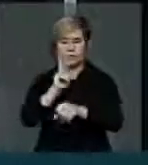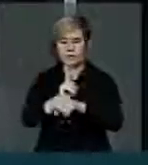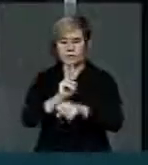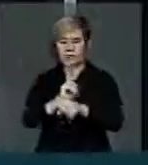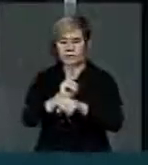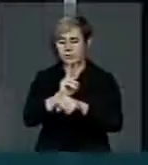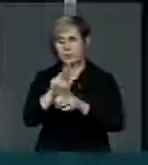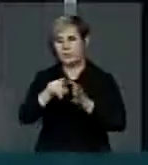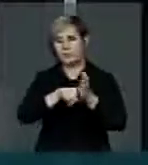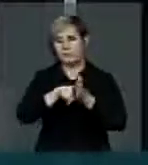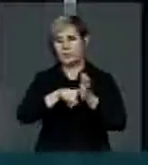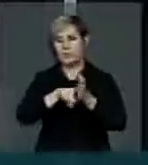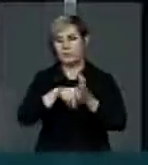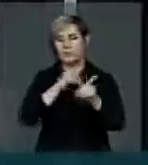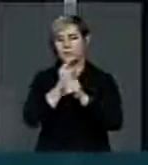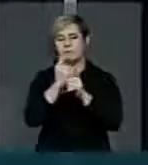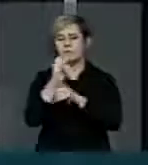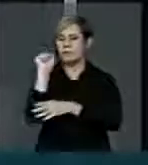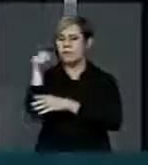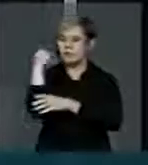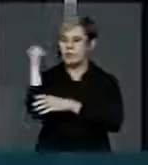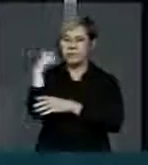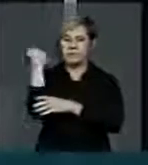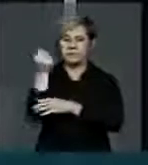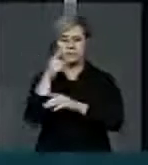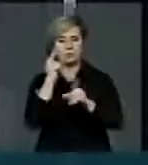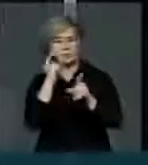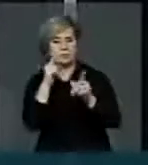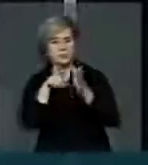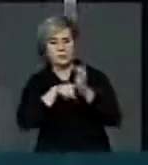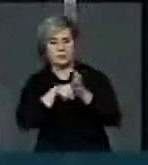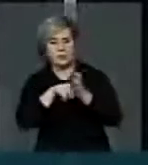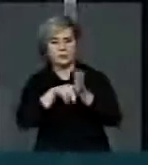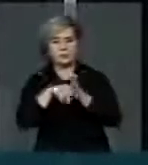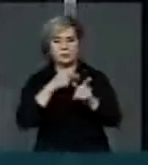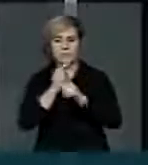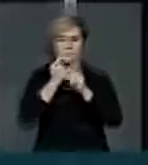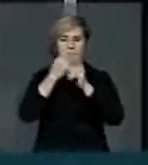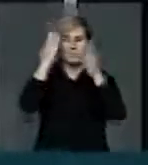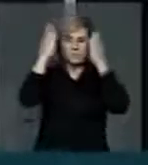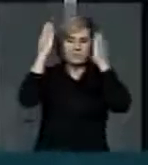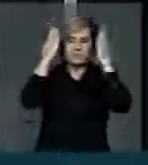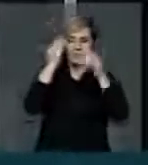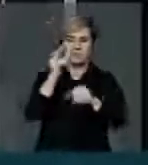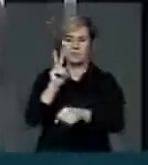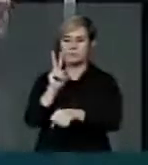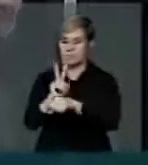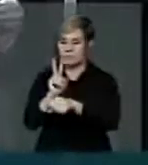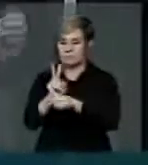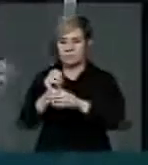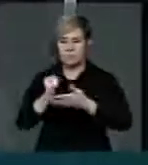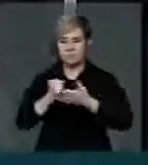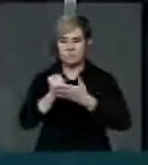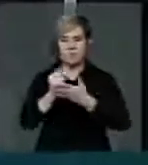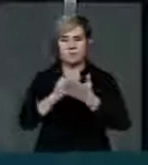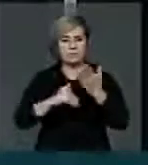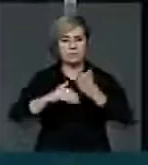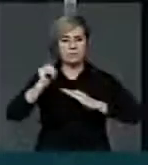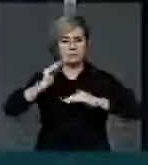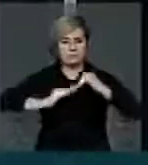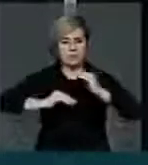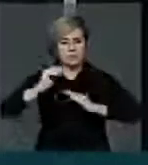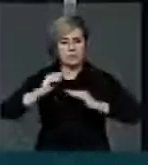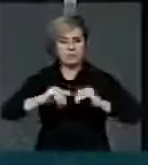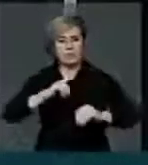diagnóstico do fisioterapeuta, preserva o diagnóstico do psicólogo, que preserva o diagnóstico de todas as áreas que têm